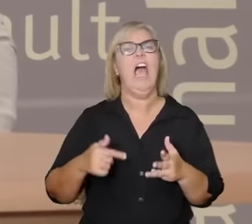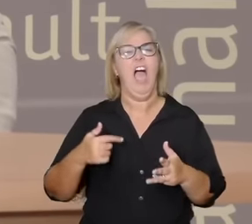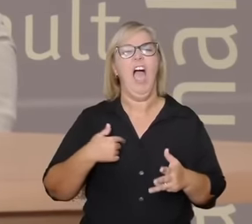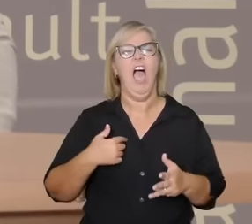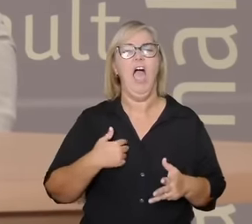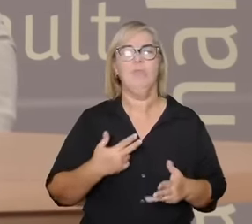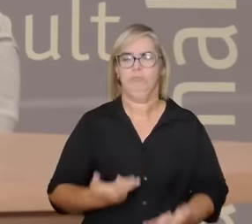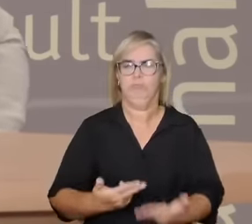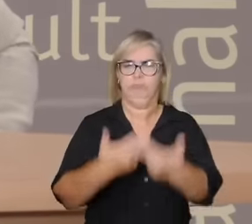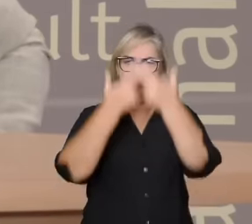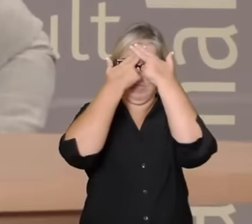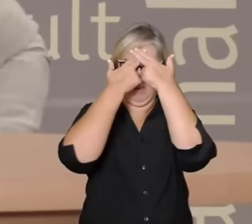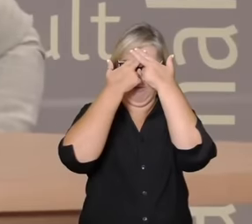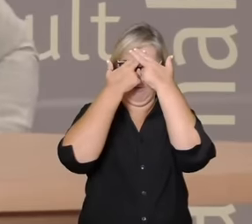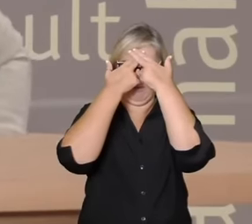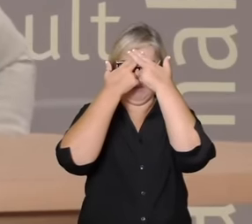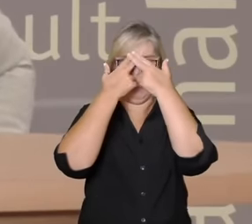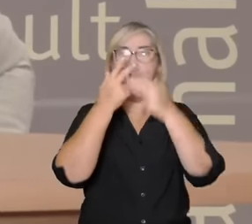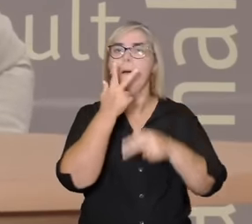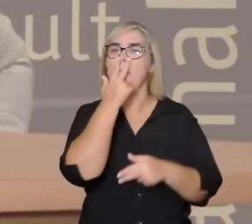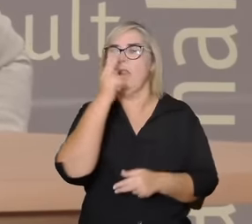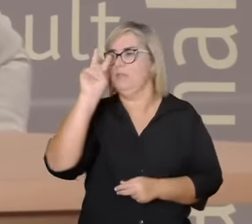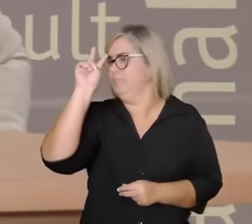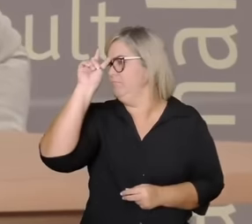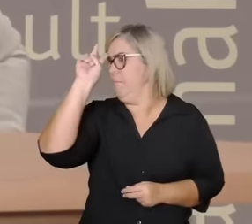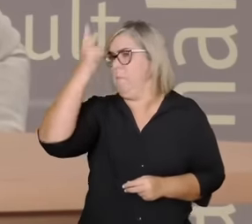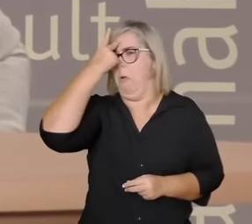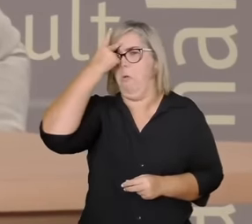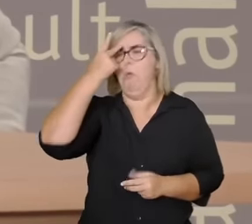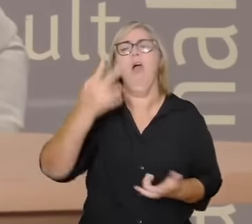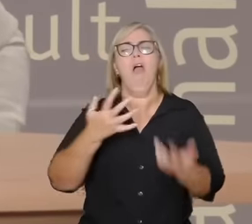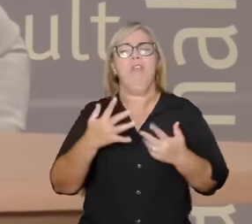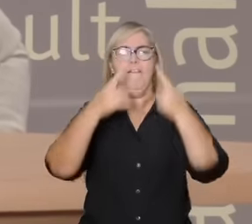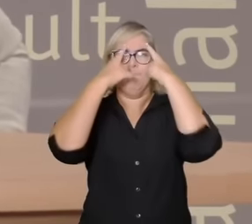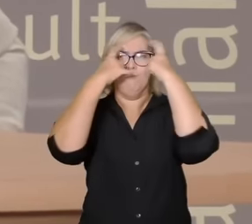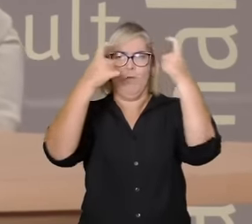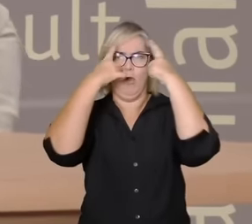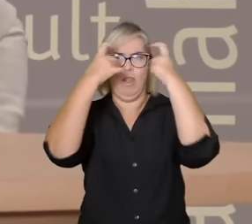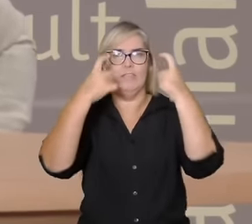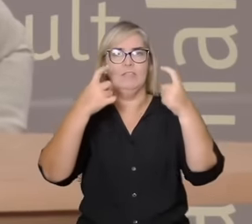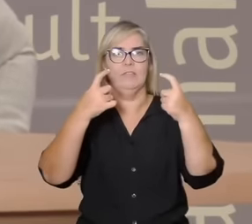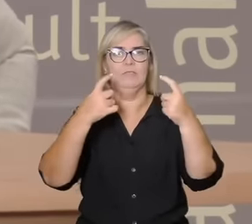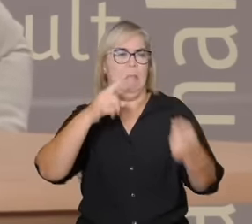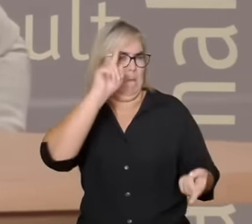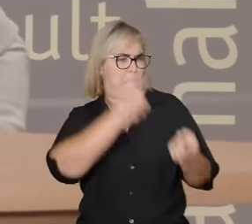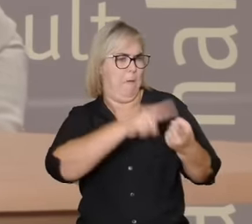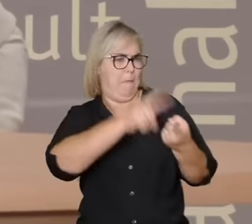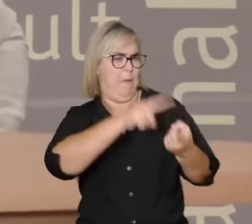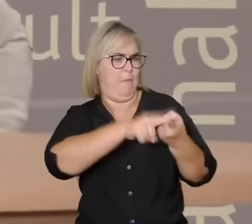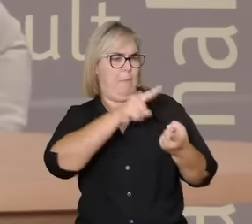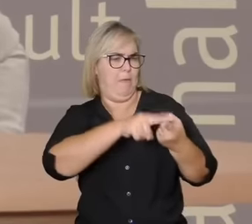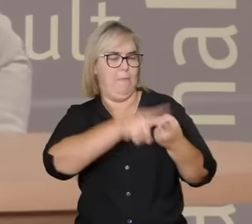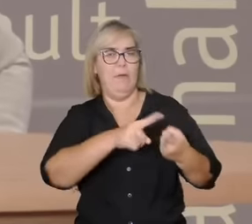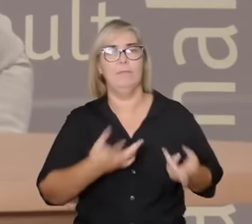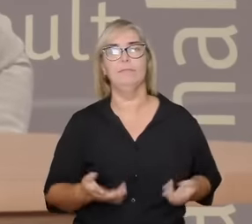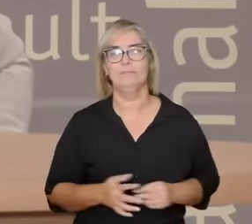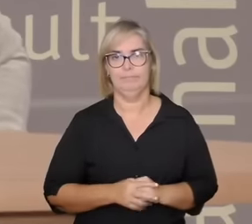violência então tem muita frustração em jogo então nesse caso o amor ali ele não está